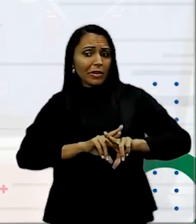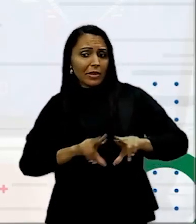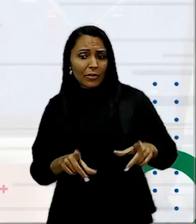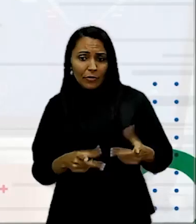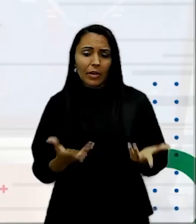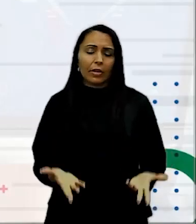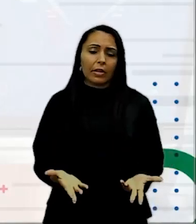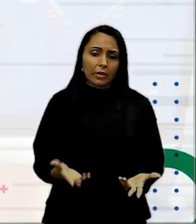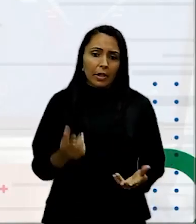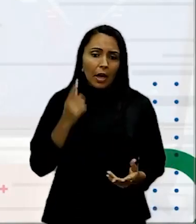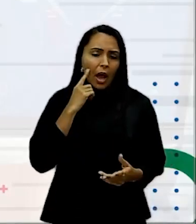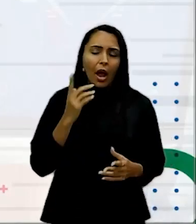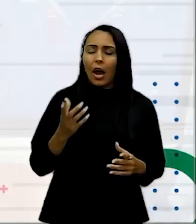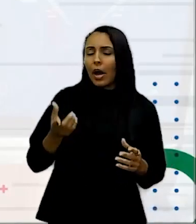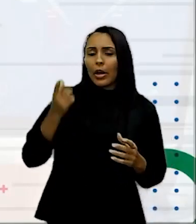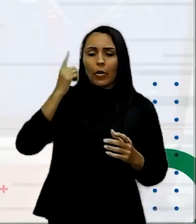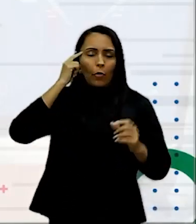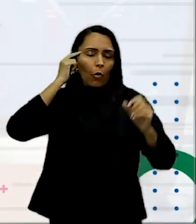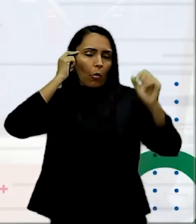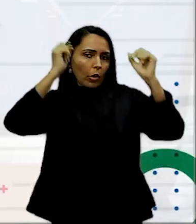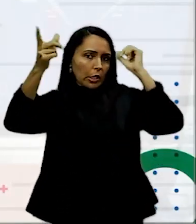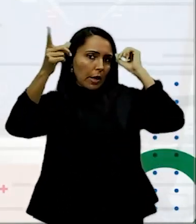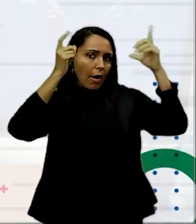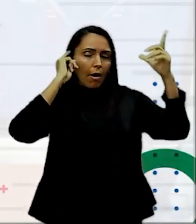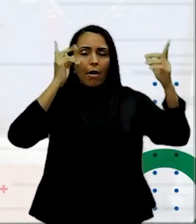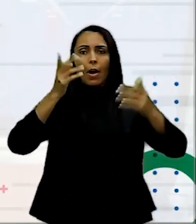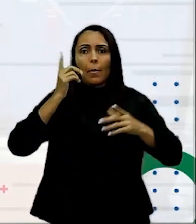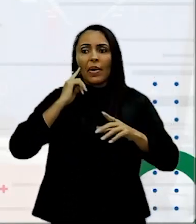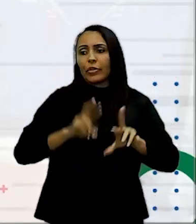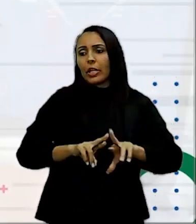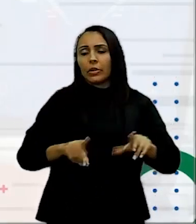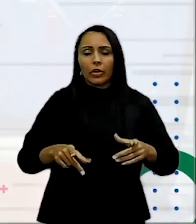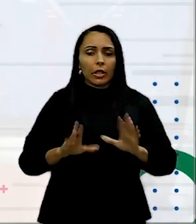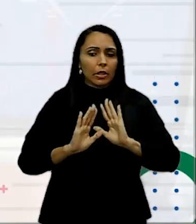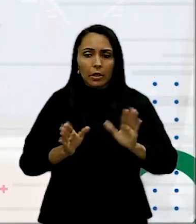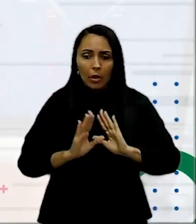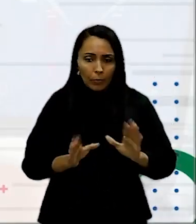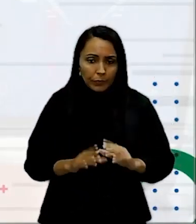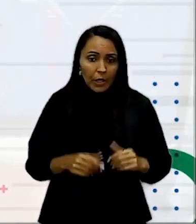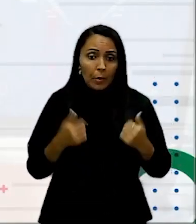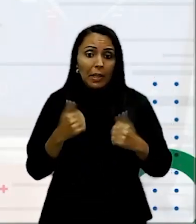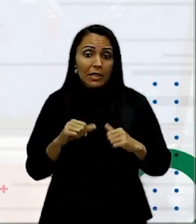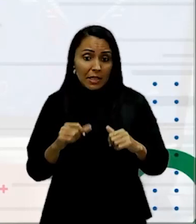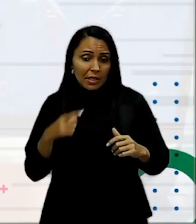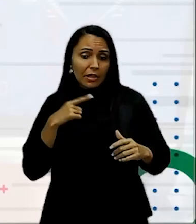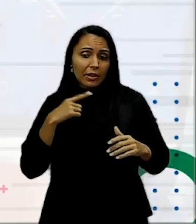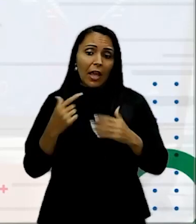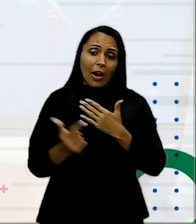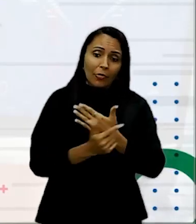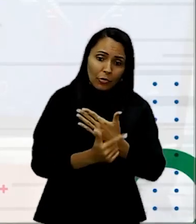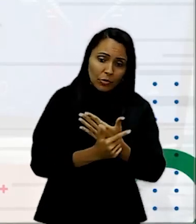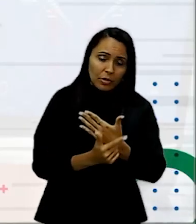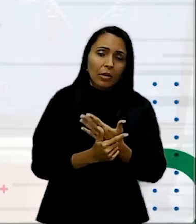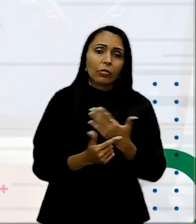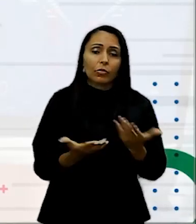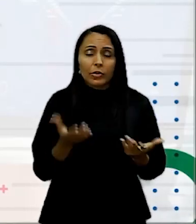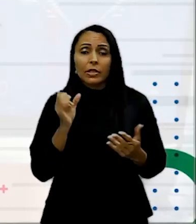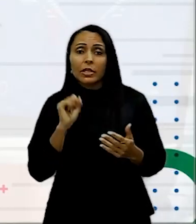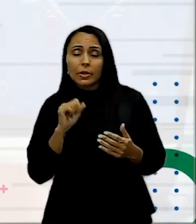Então não é Ah, eu vou inventar Só para ficar Diferentão Não Tem que ter Uma função E essa função Tem que